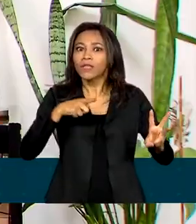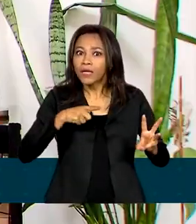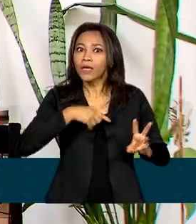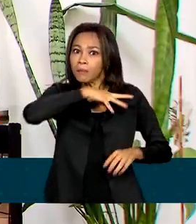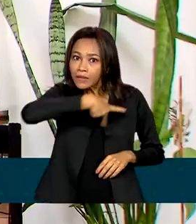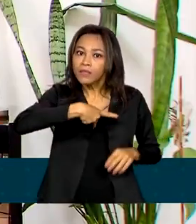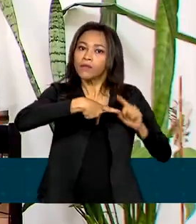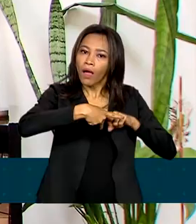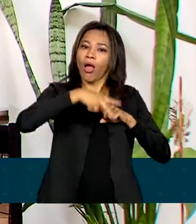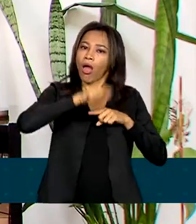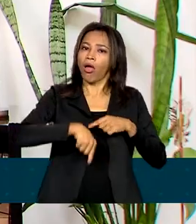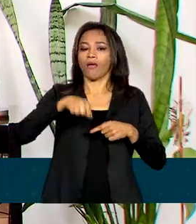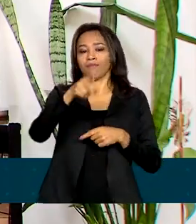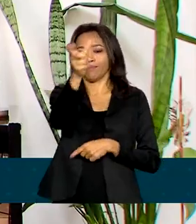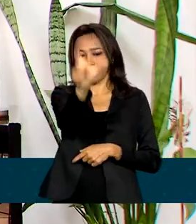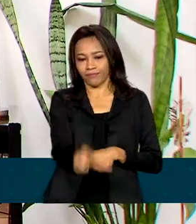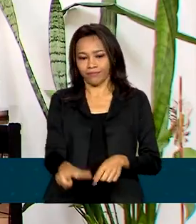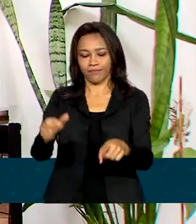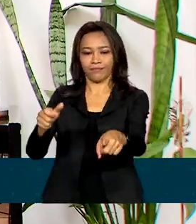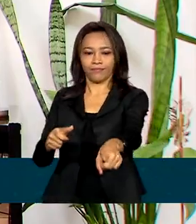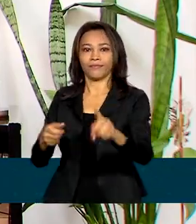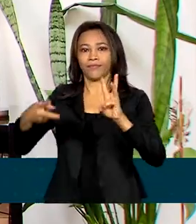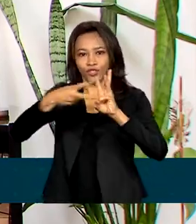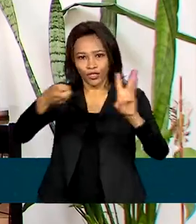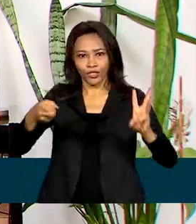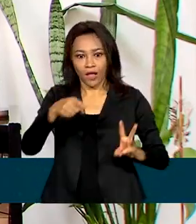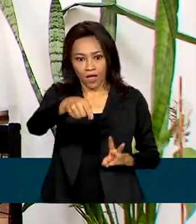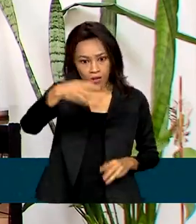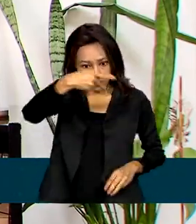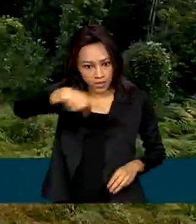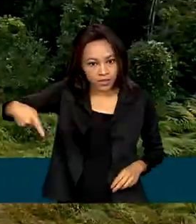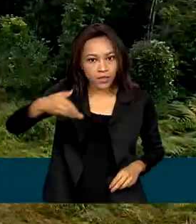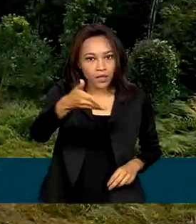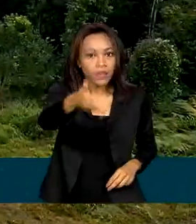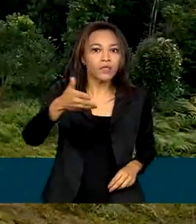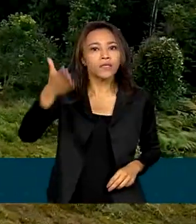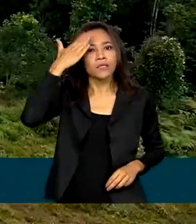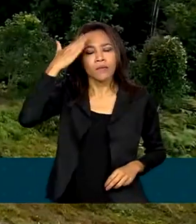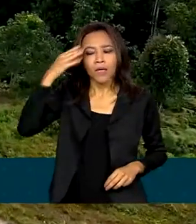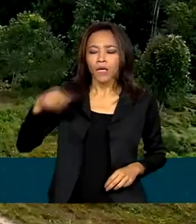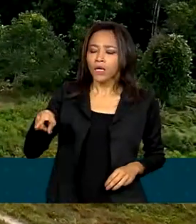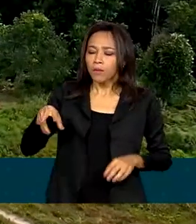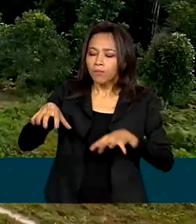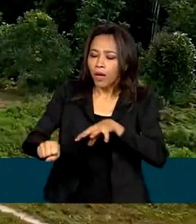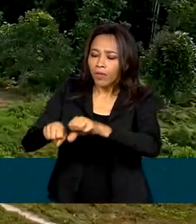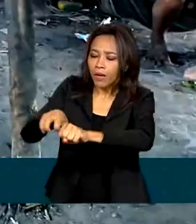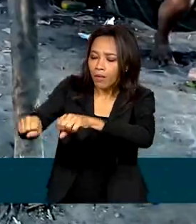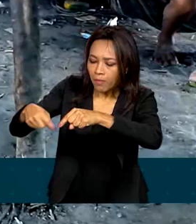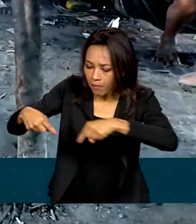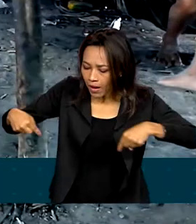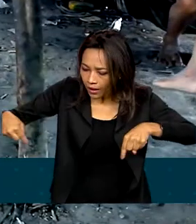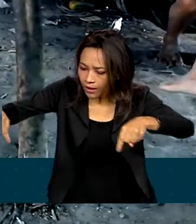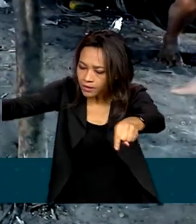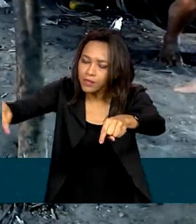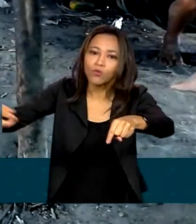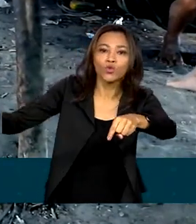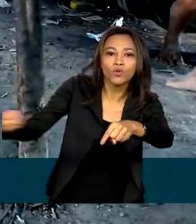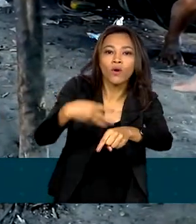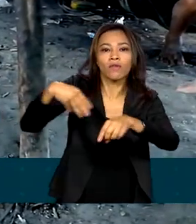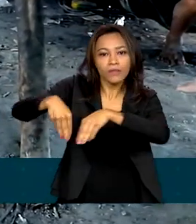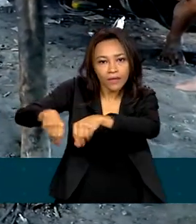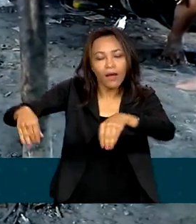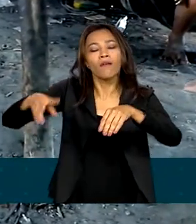Para Joênia Wapxana, presidente da FUNAI, o reconhecimento de novas terras indígenas deve ser feito ainda